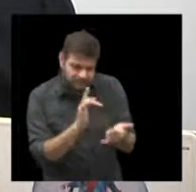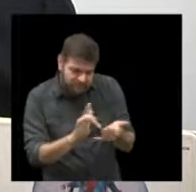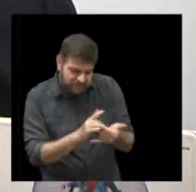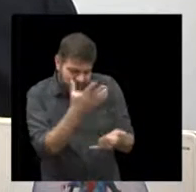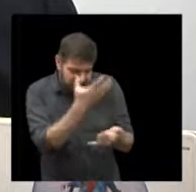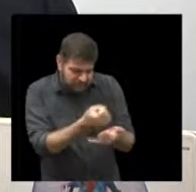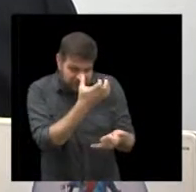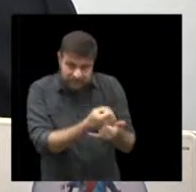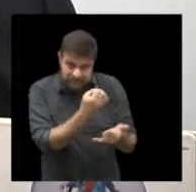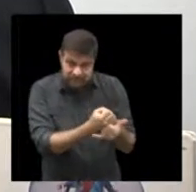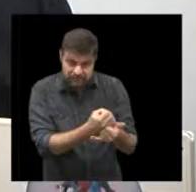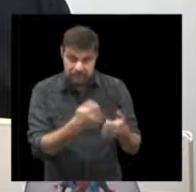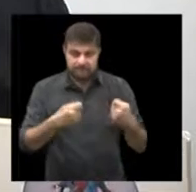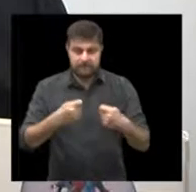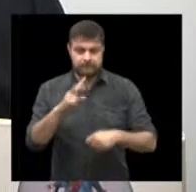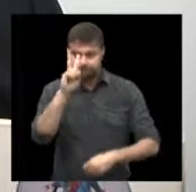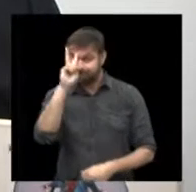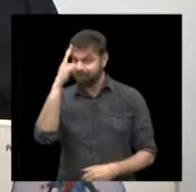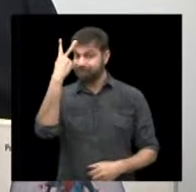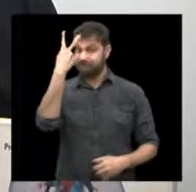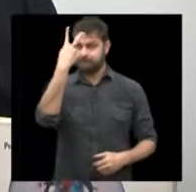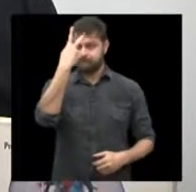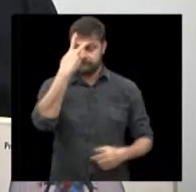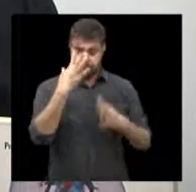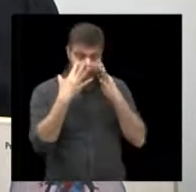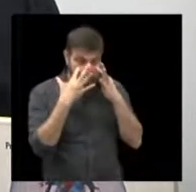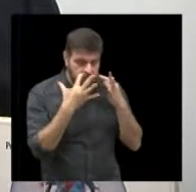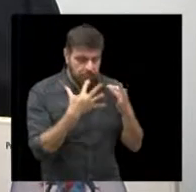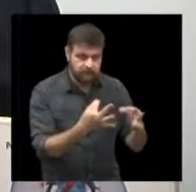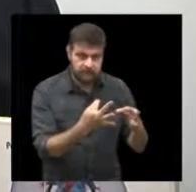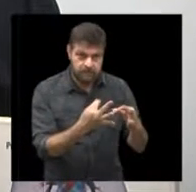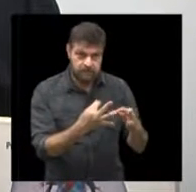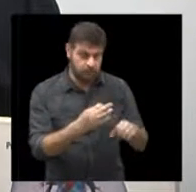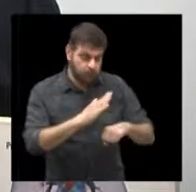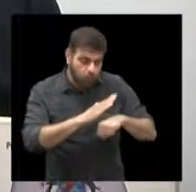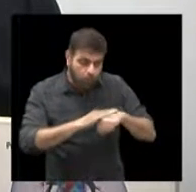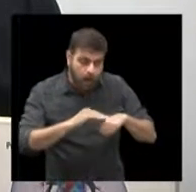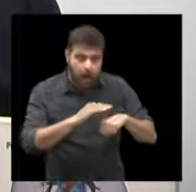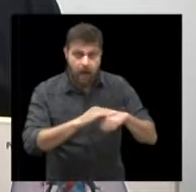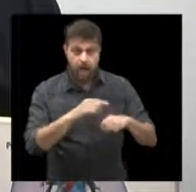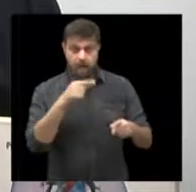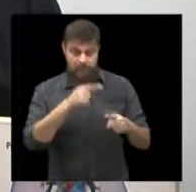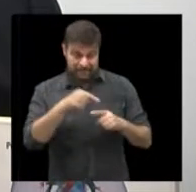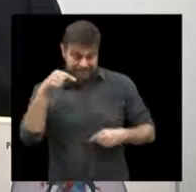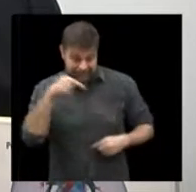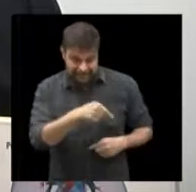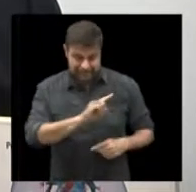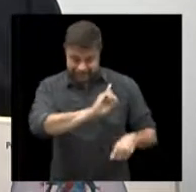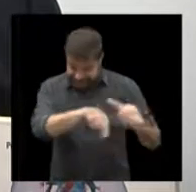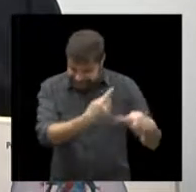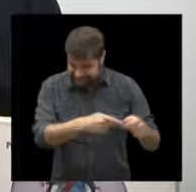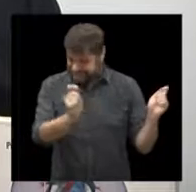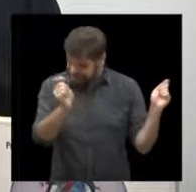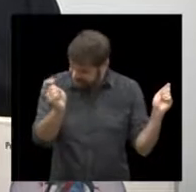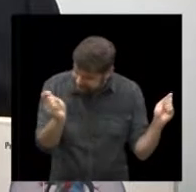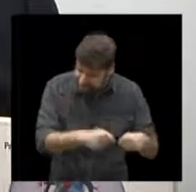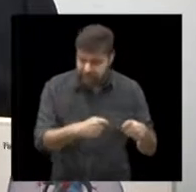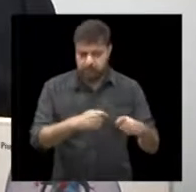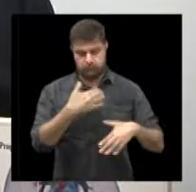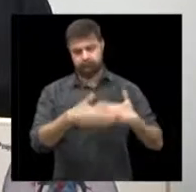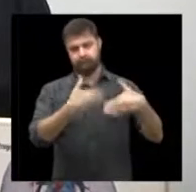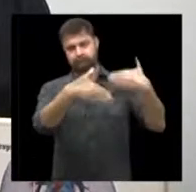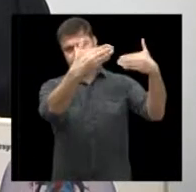certeza, tem que ser revisto e visto com muito carinho, porque ele pode trazer um grande benefício